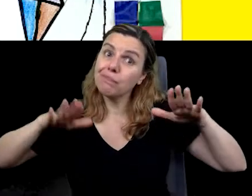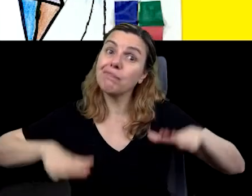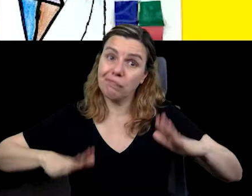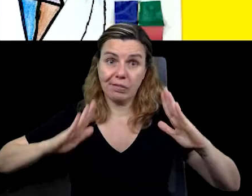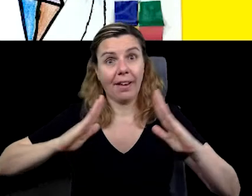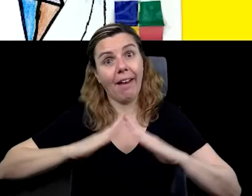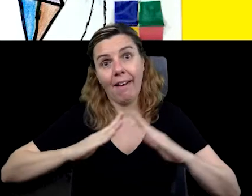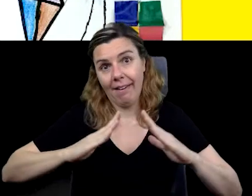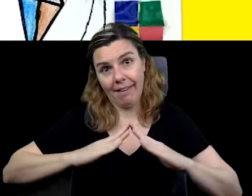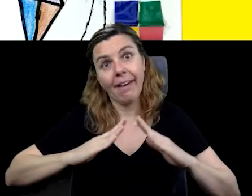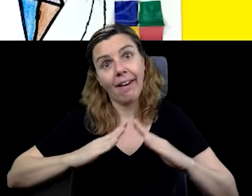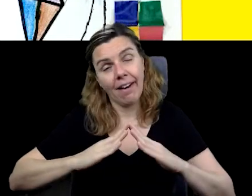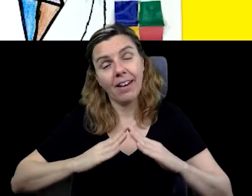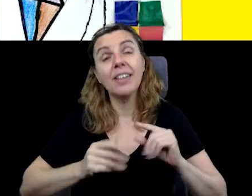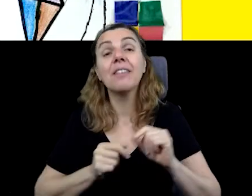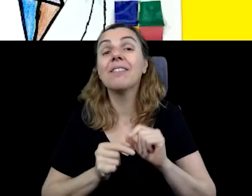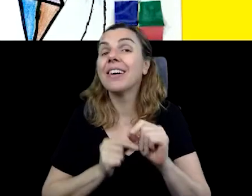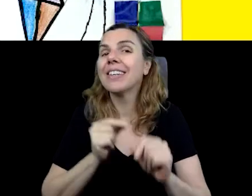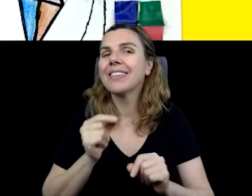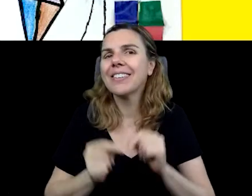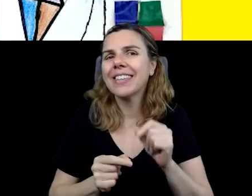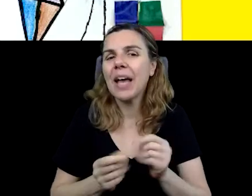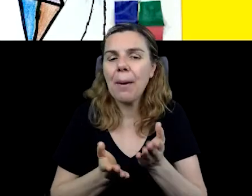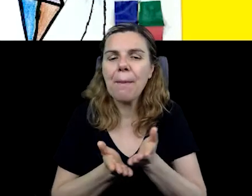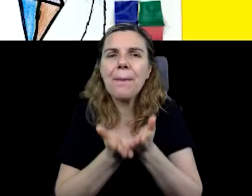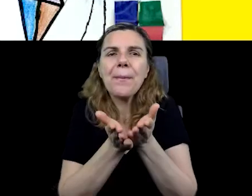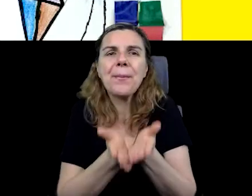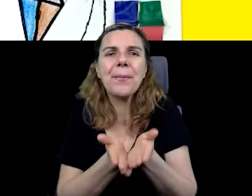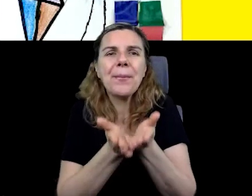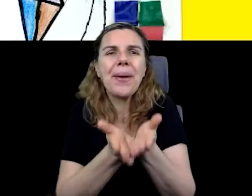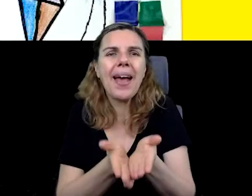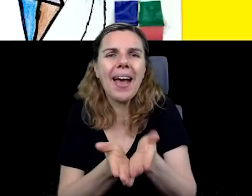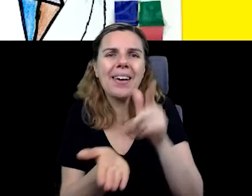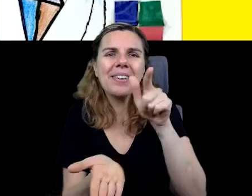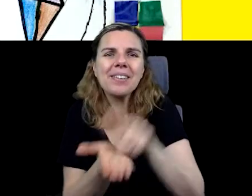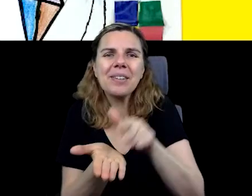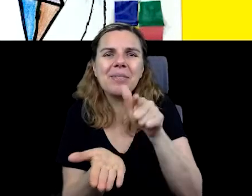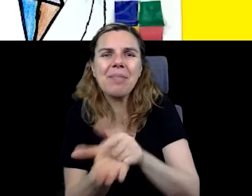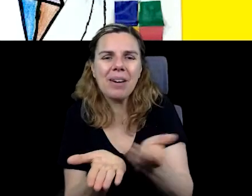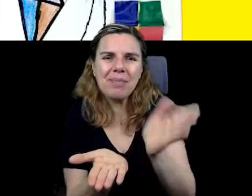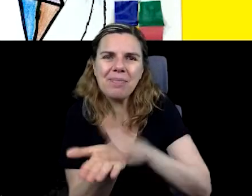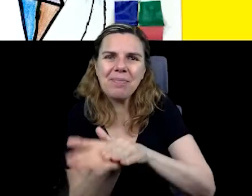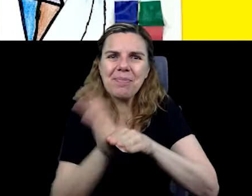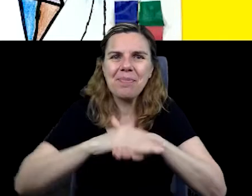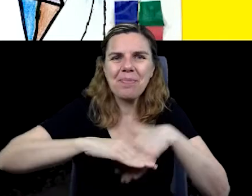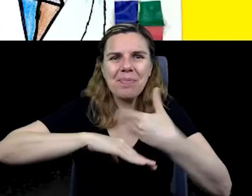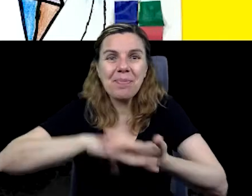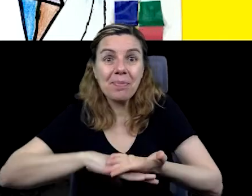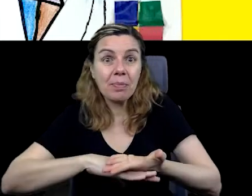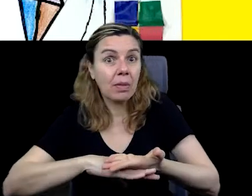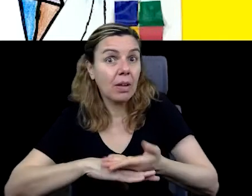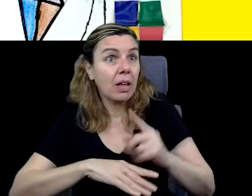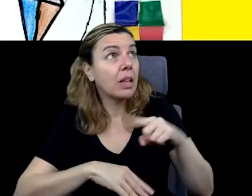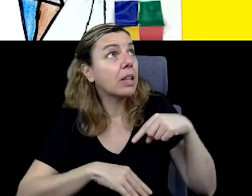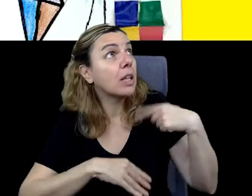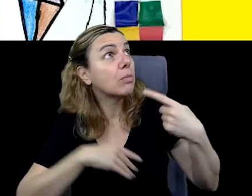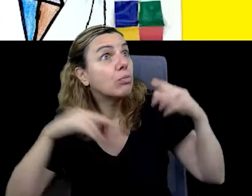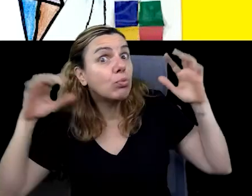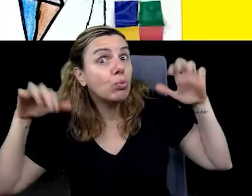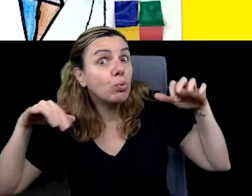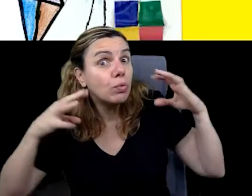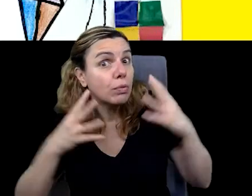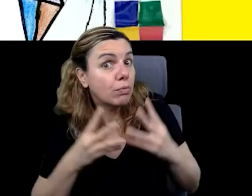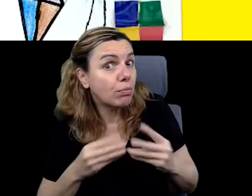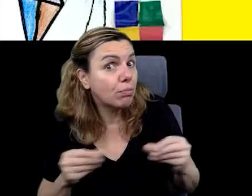em casa, fazendo sabe o quê? Barquinhos de papel. E logo quando a chuva